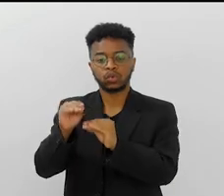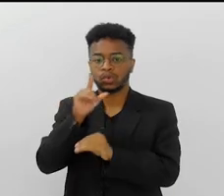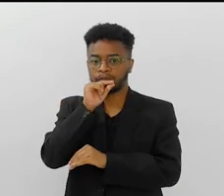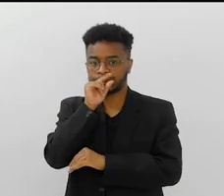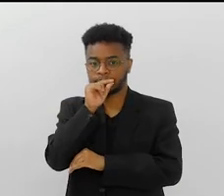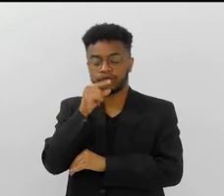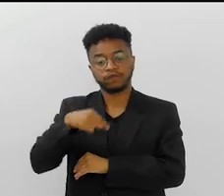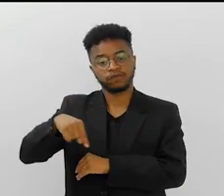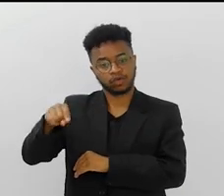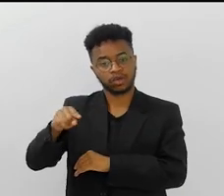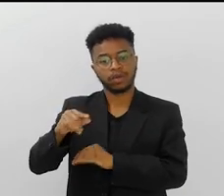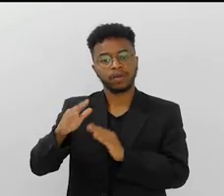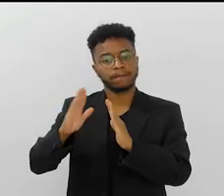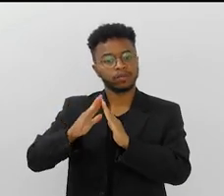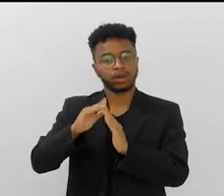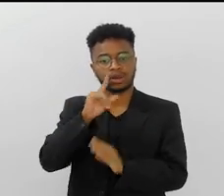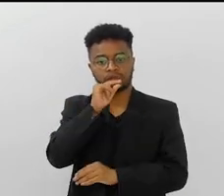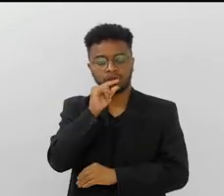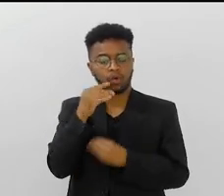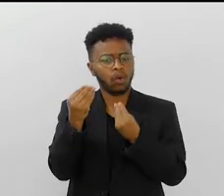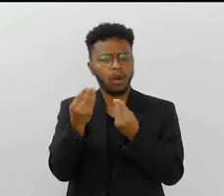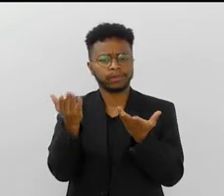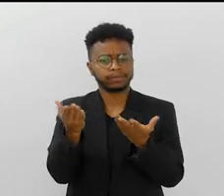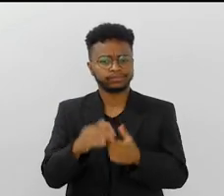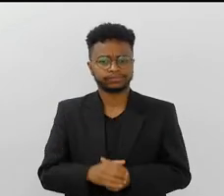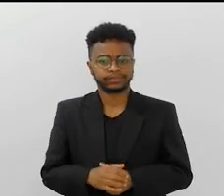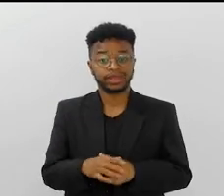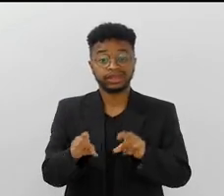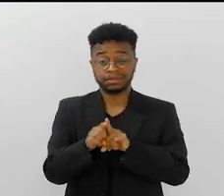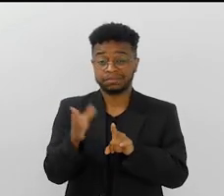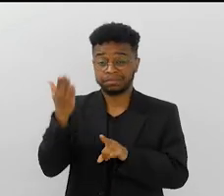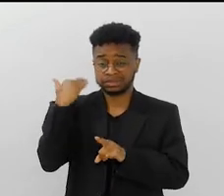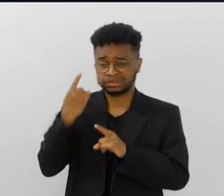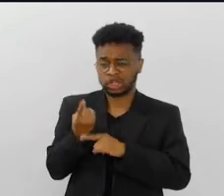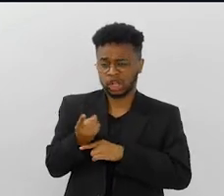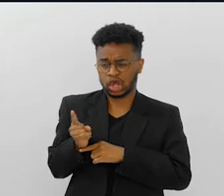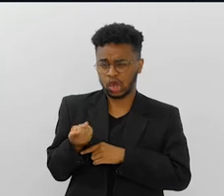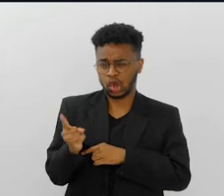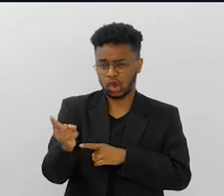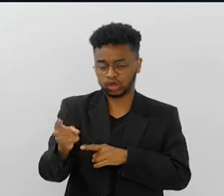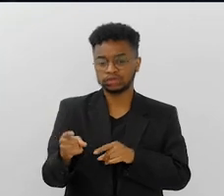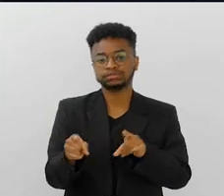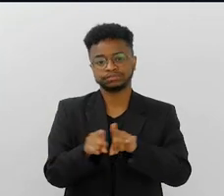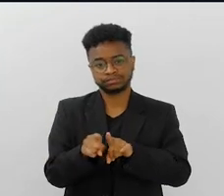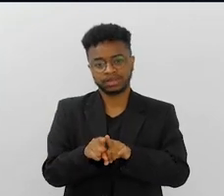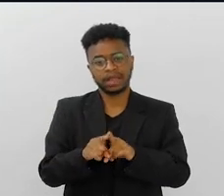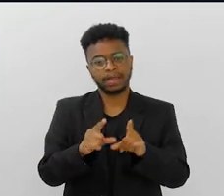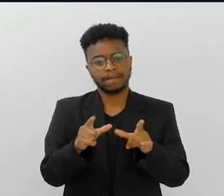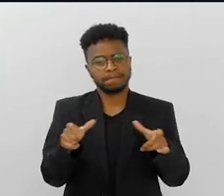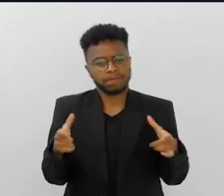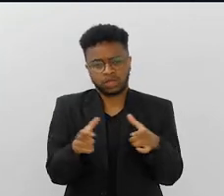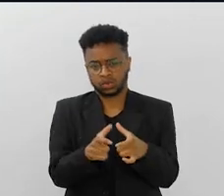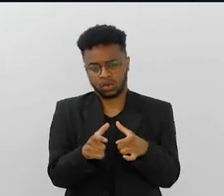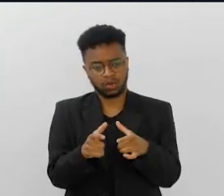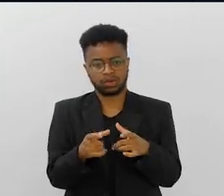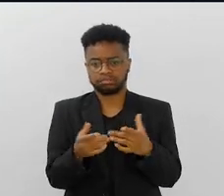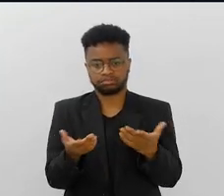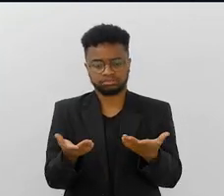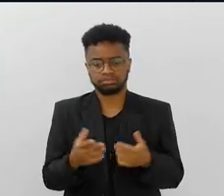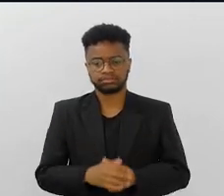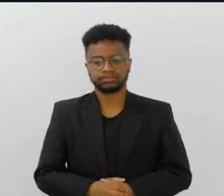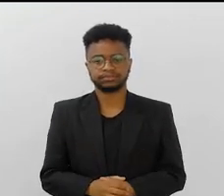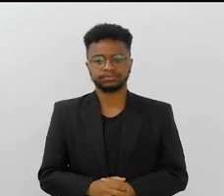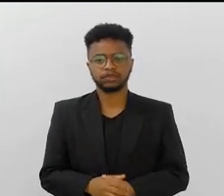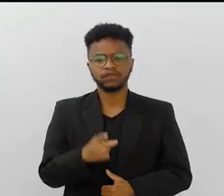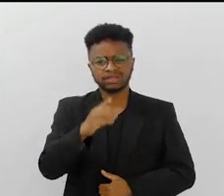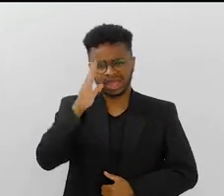mudou para a Nelópolis, foi morar em Nelópolis. Olha a loucura! É, Nelópolis na época era muito distante. E muito distante, muito menor, tudo.